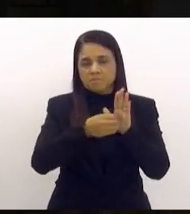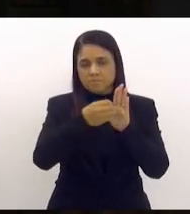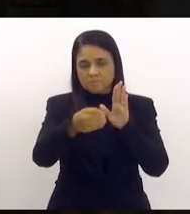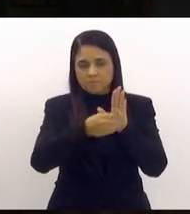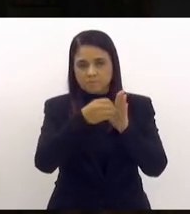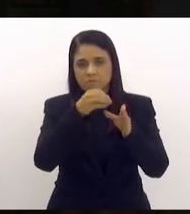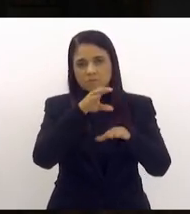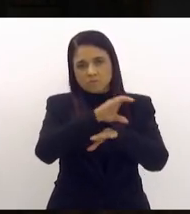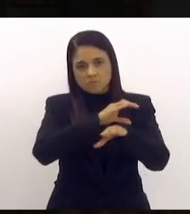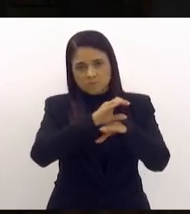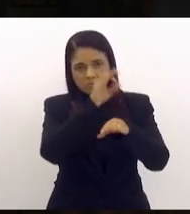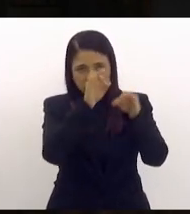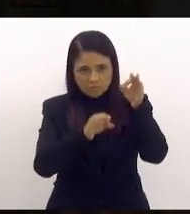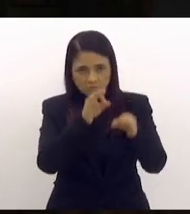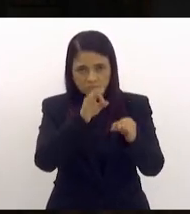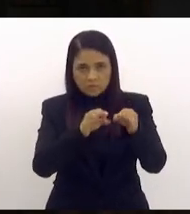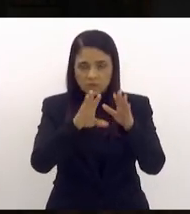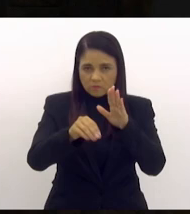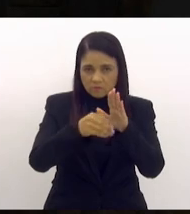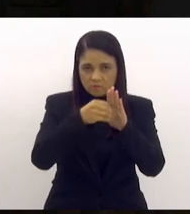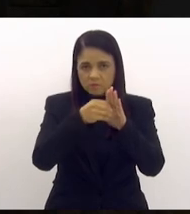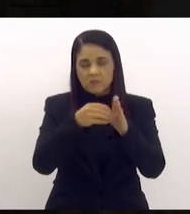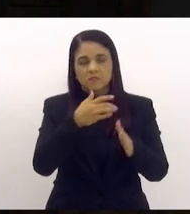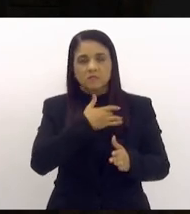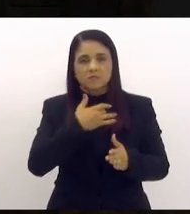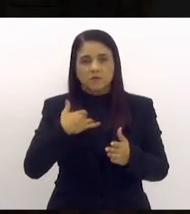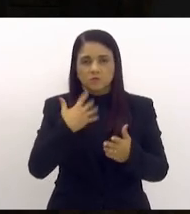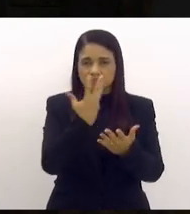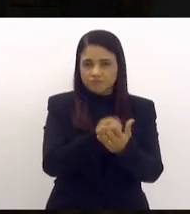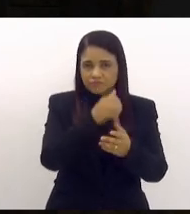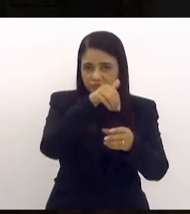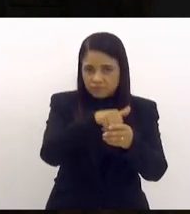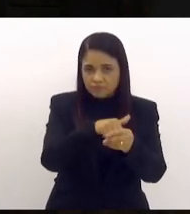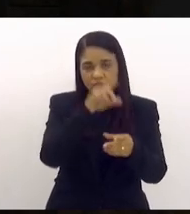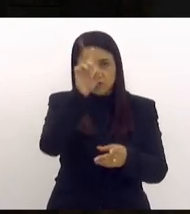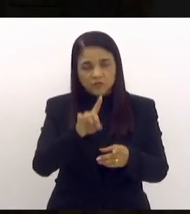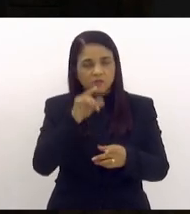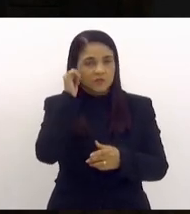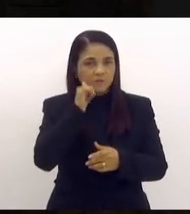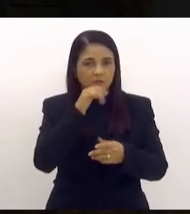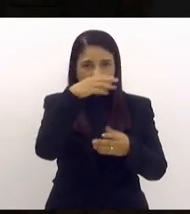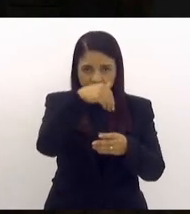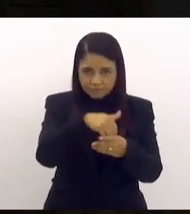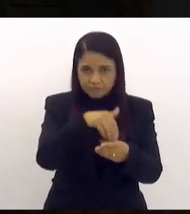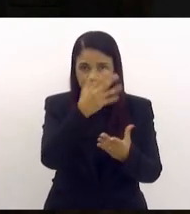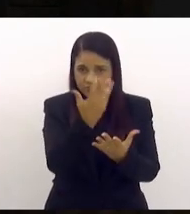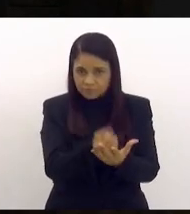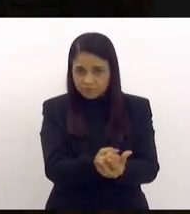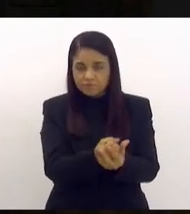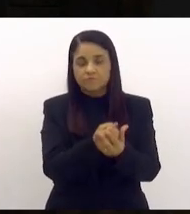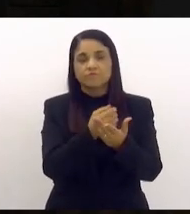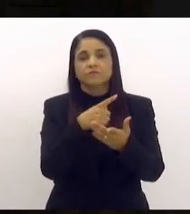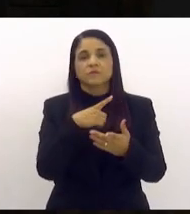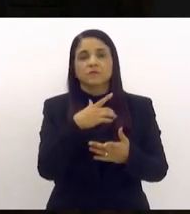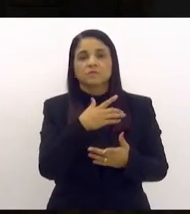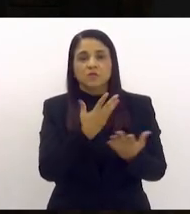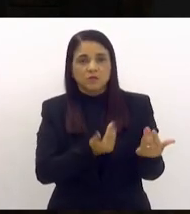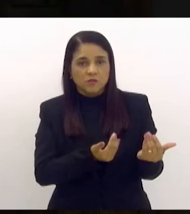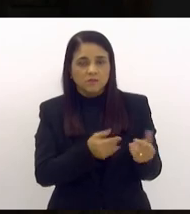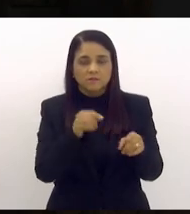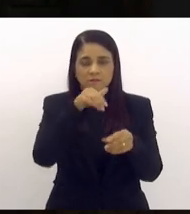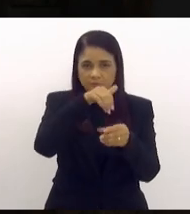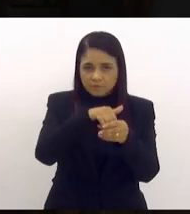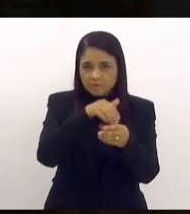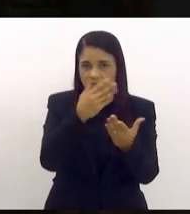Justiça pela constitucionalidade com emenda Saúde Favorável, Defesa do Direito da Mulher Favorável, Assunto da Criança e Adolescente e Idoso Favorável, a